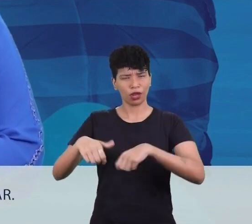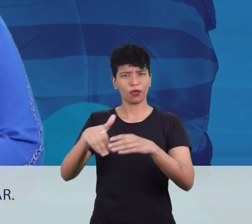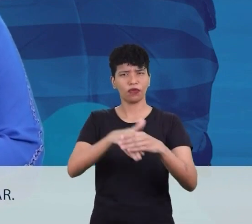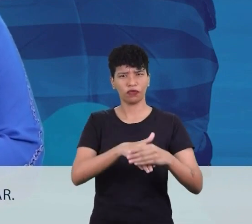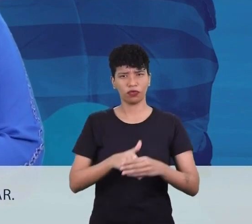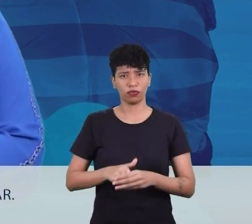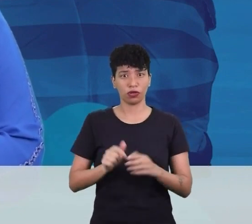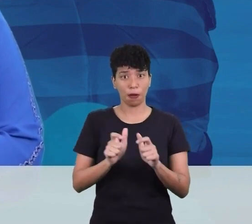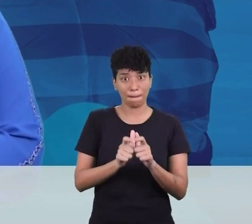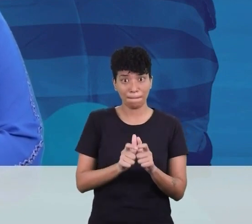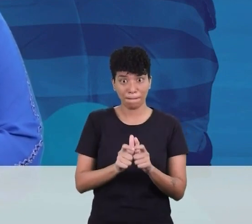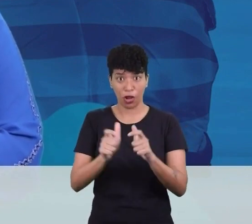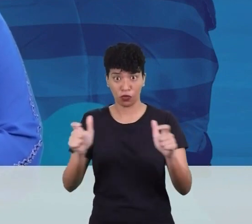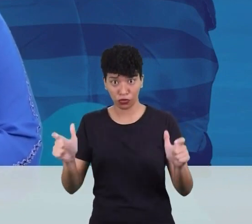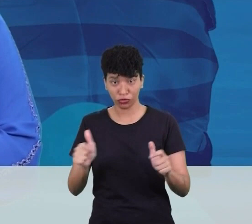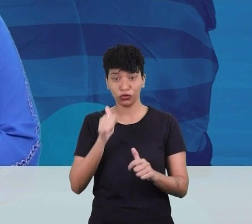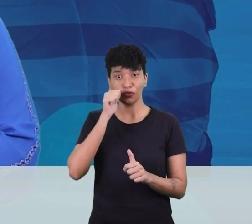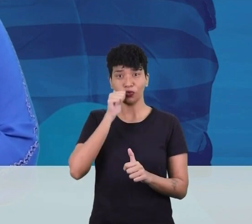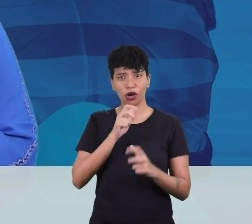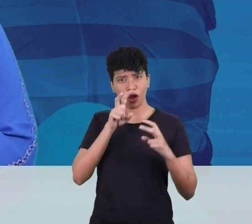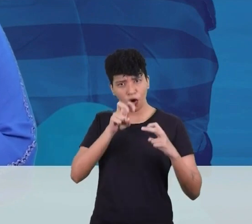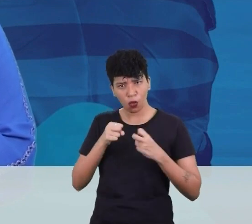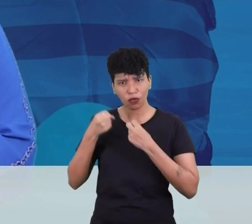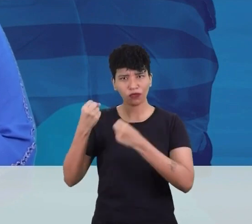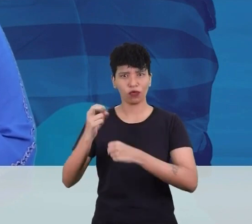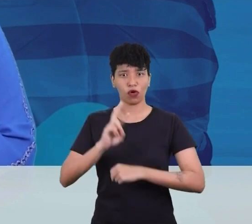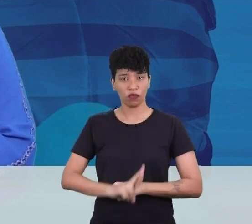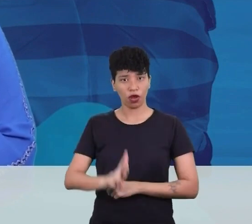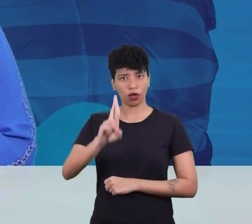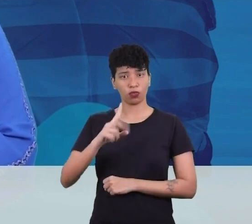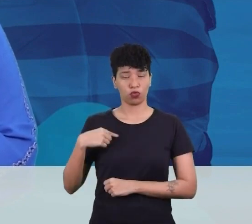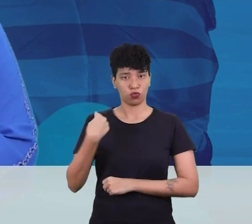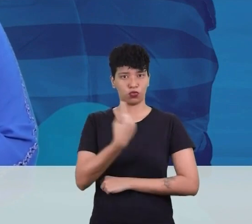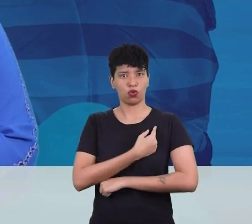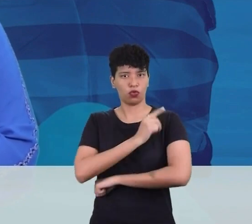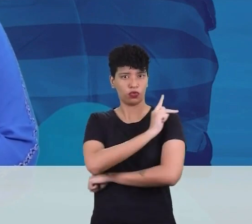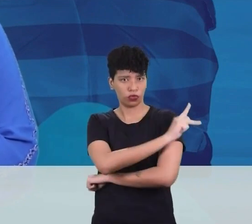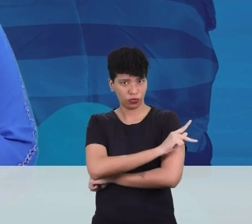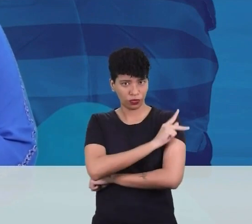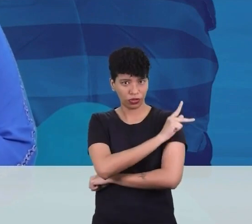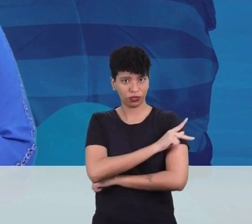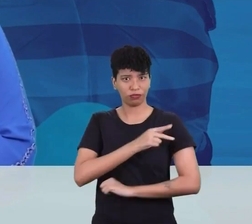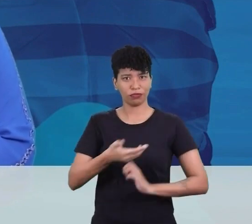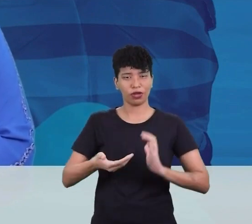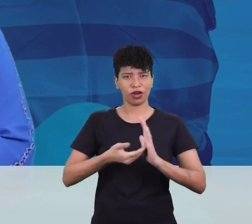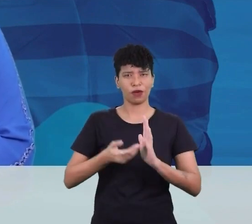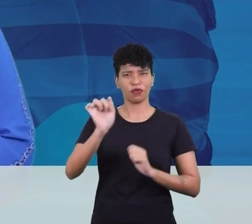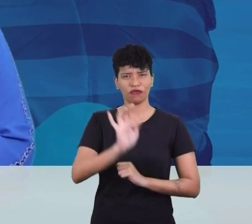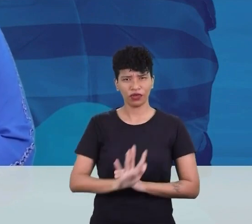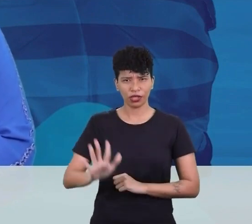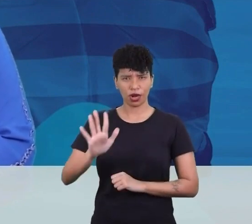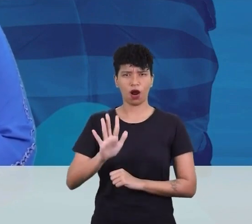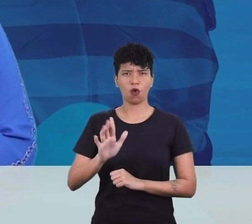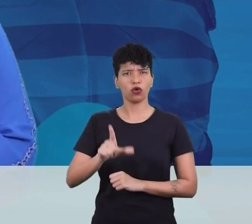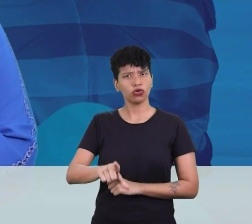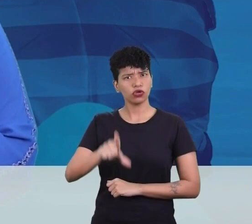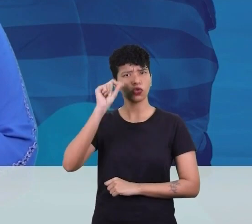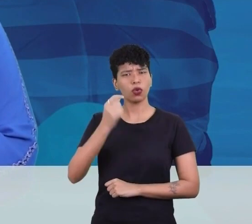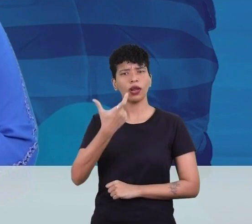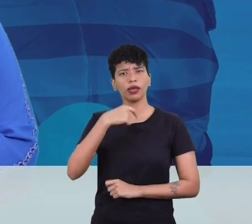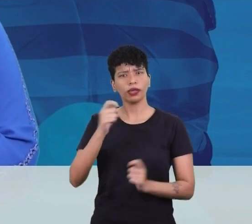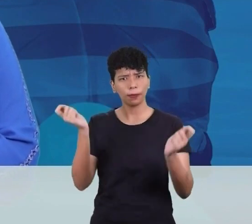aptas a votar. Somos a maioria e com a força da mulher vou representar nosso Piauí na Câmara Federal.